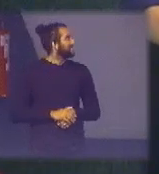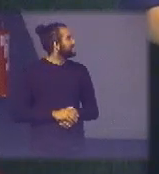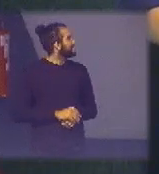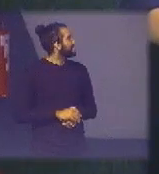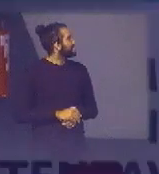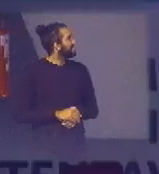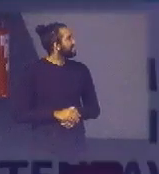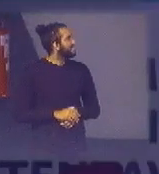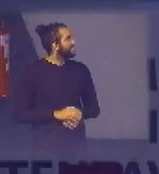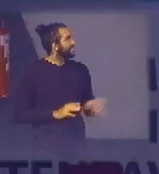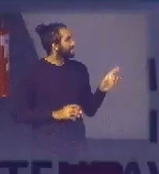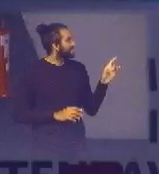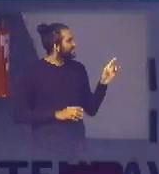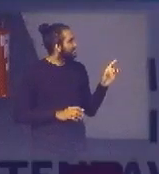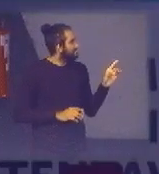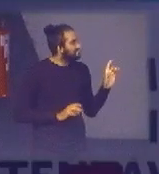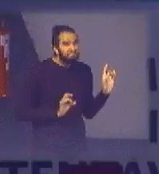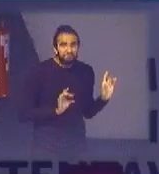só tem essa